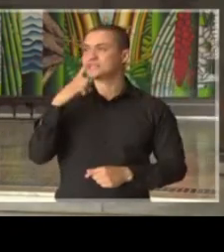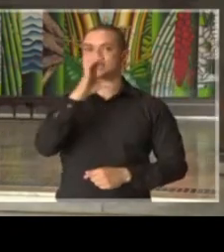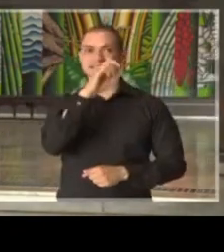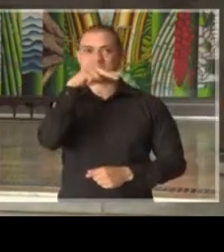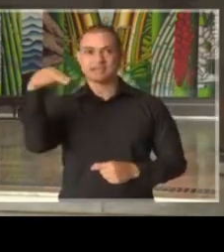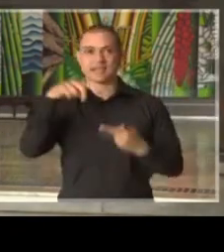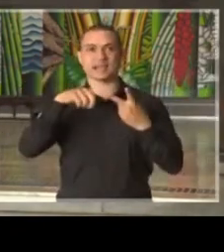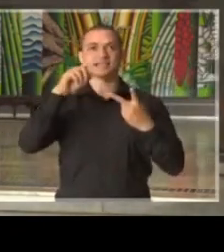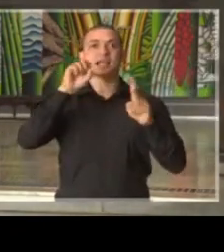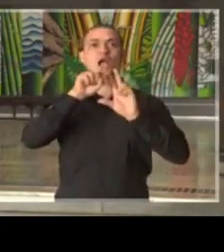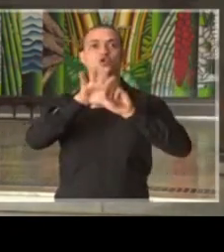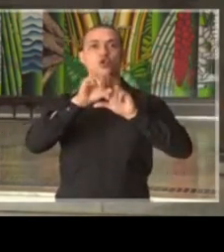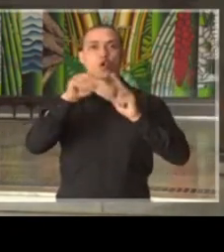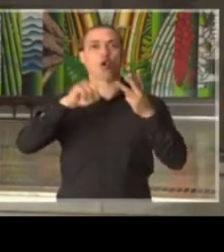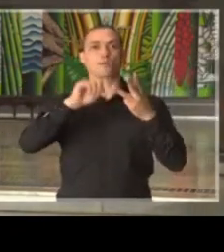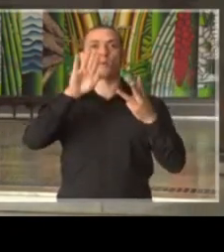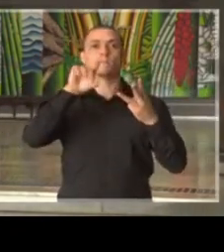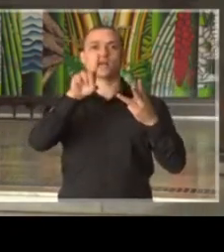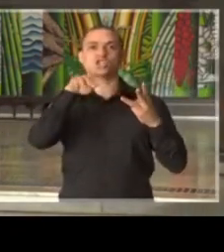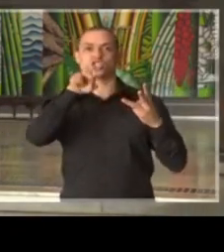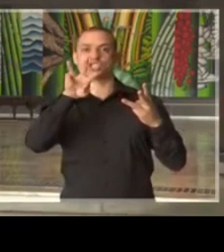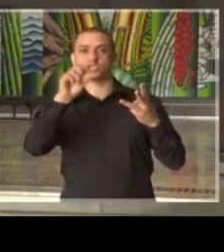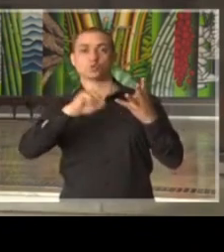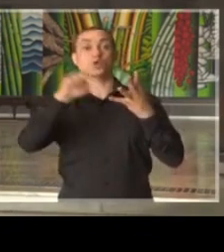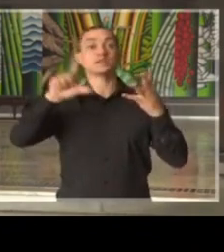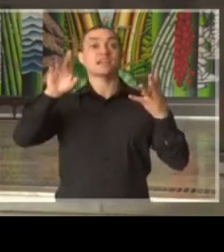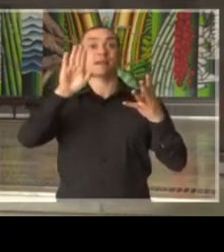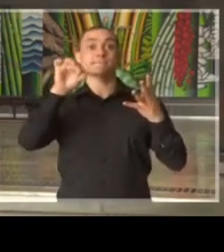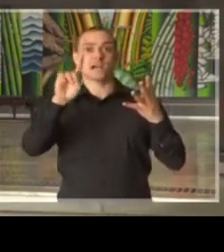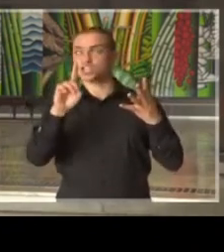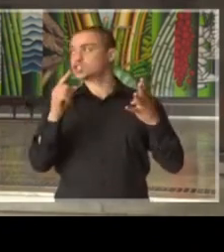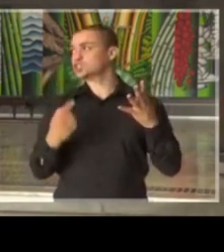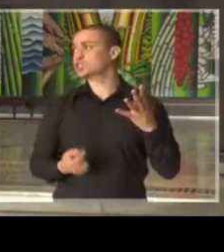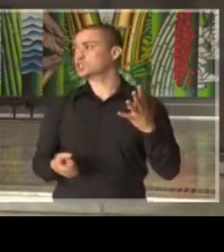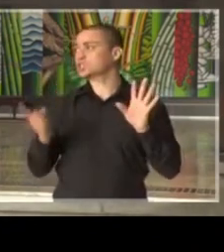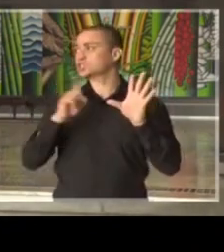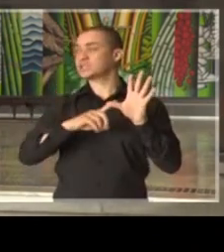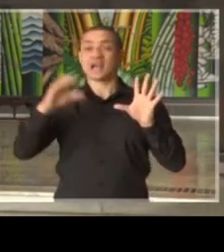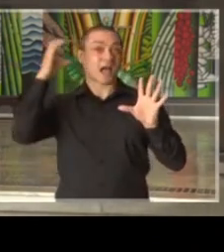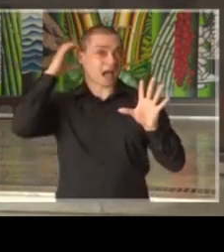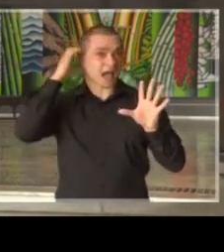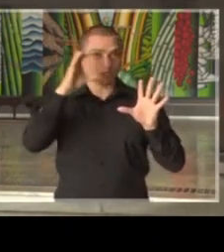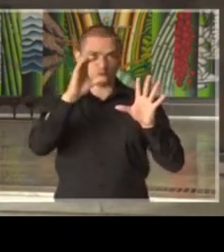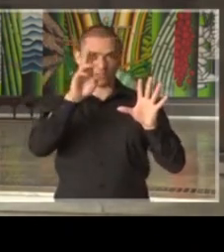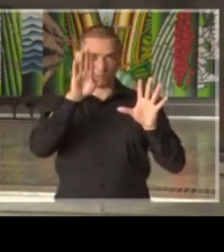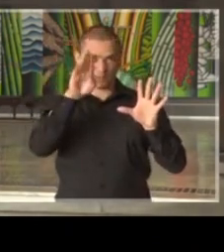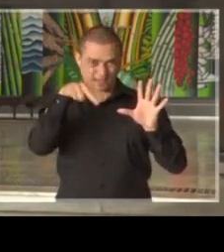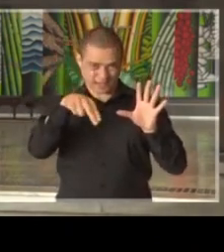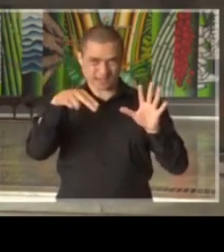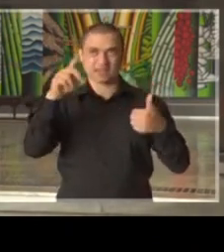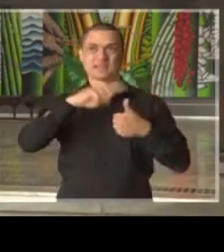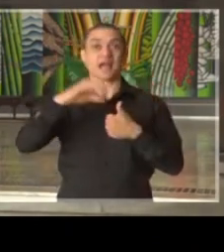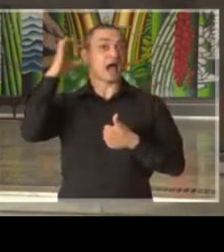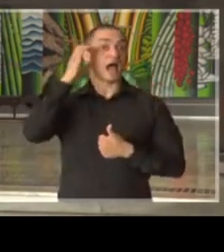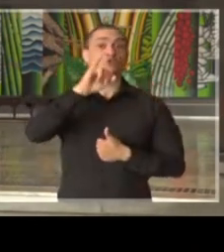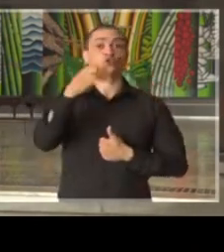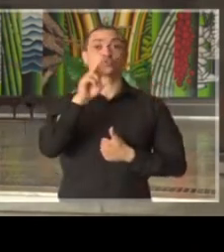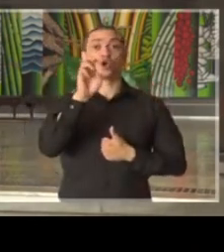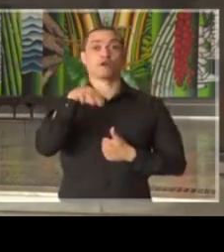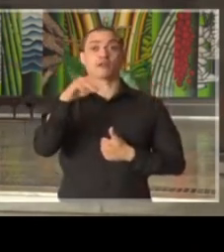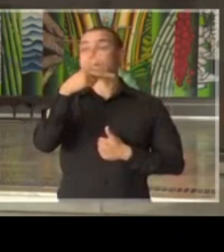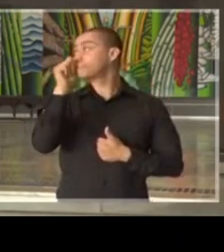na TV Globo, a Band News, a TV Band, a Rádio CBN, a Rádio Jovem Pan,